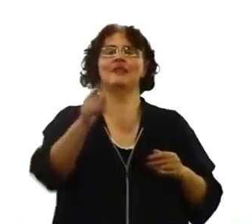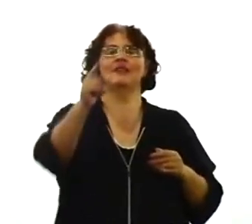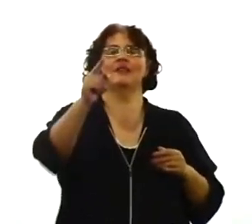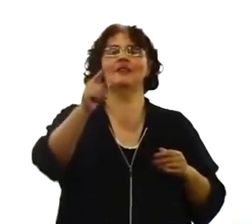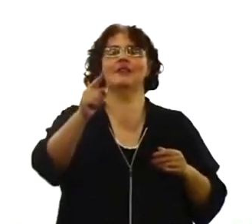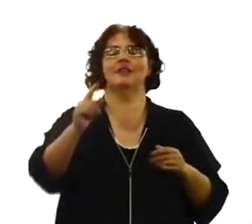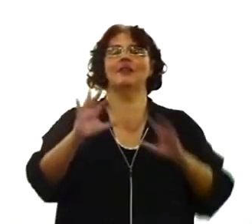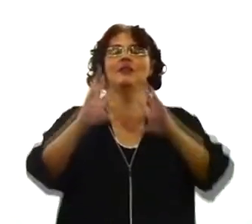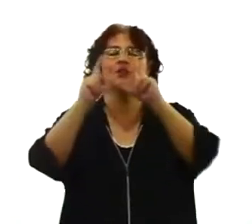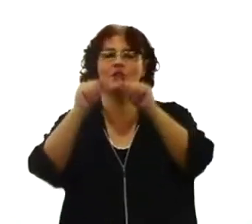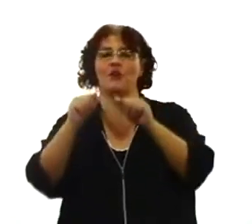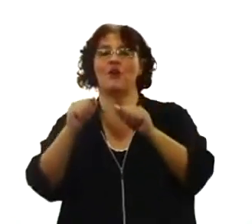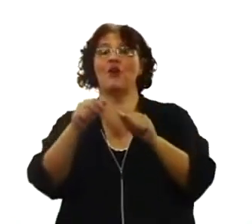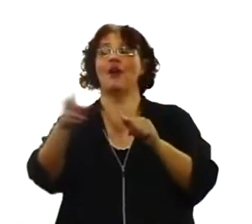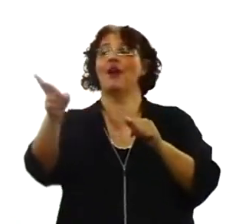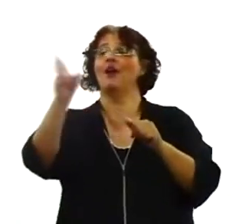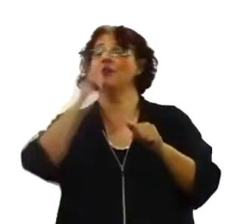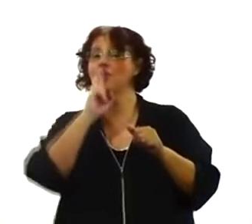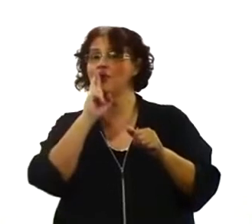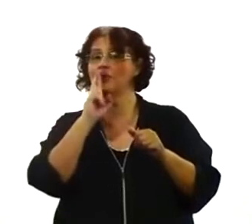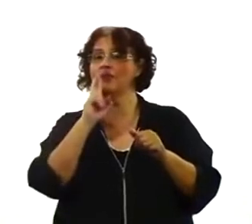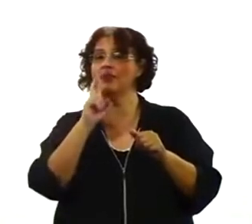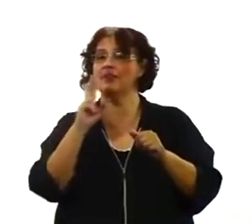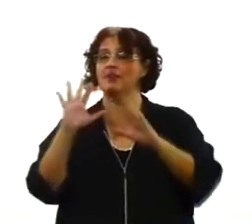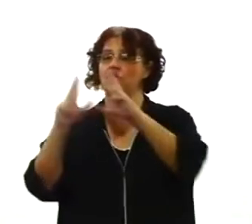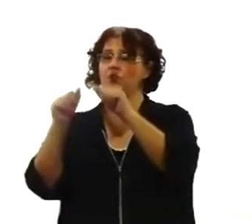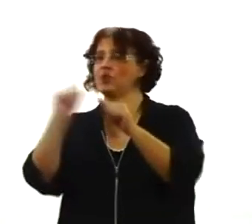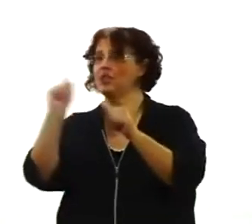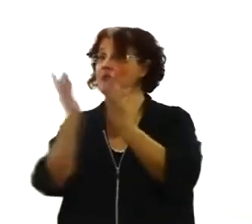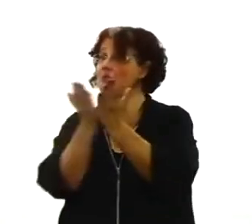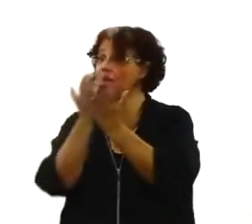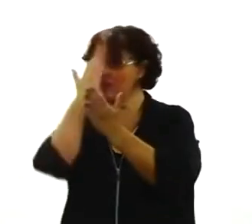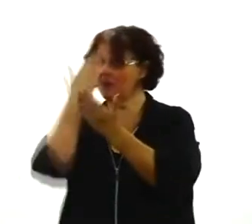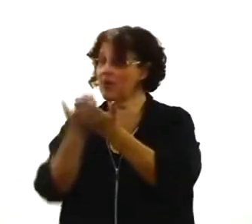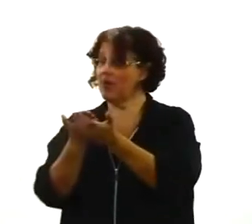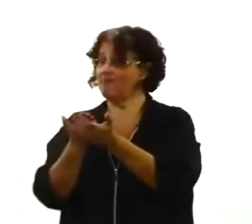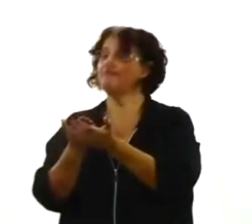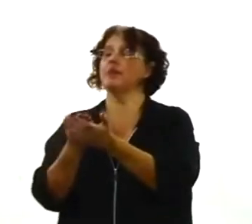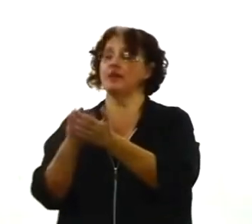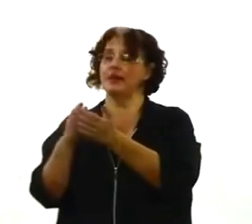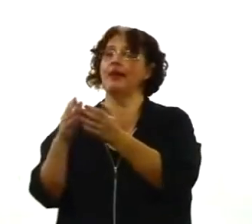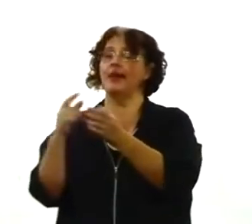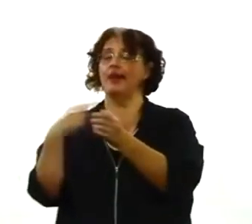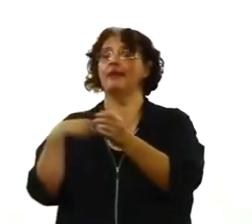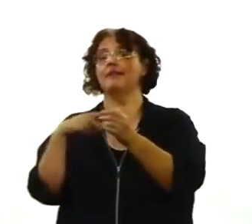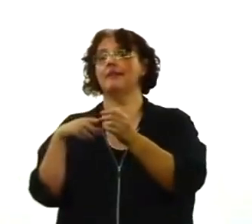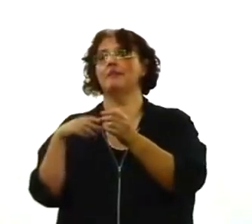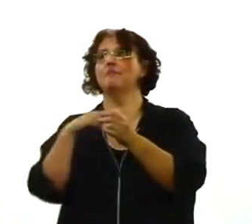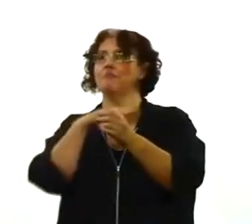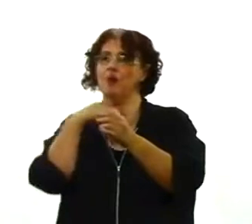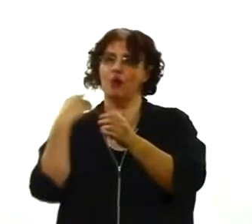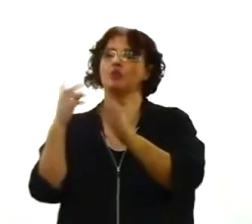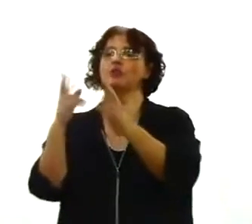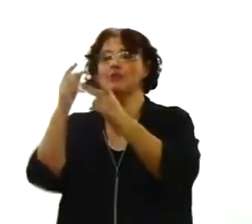de todo o que crer é ser chamado filho de Deus. Agora, o texto parece nos mostrar também, a partir do